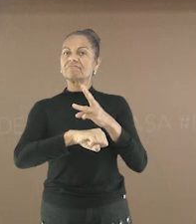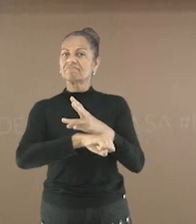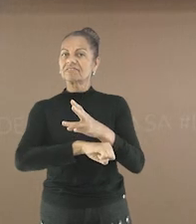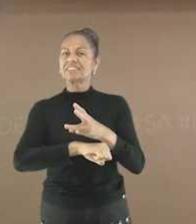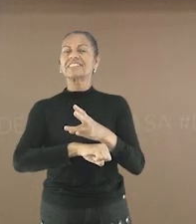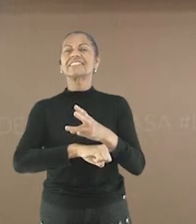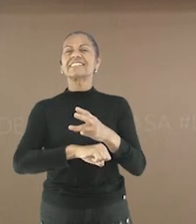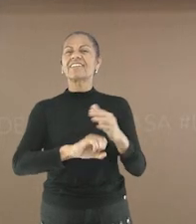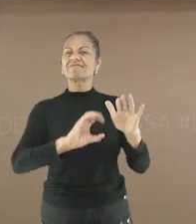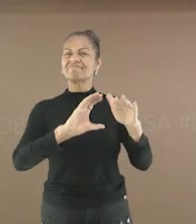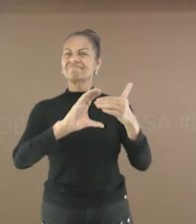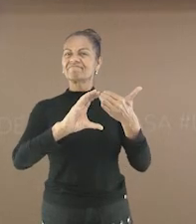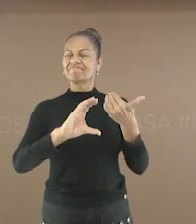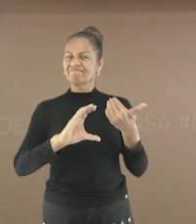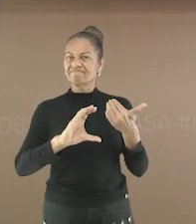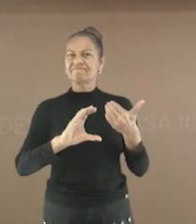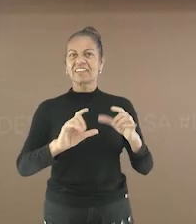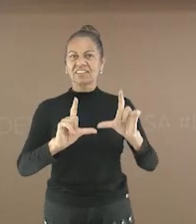Que é